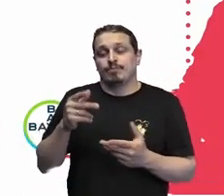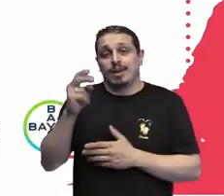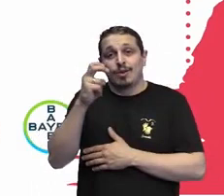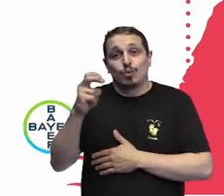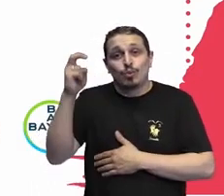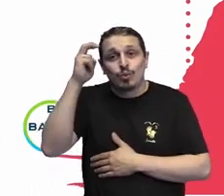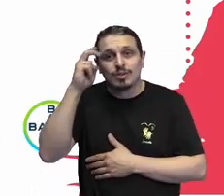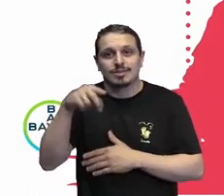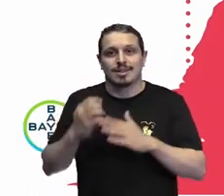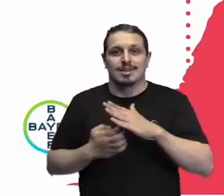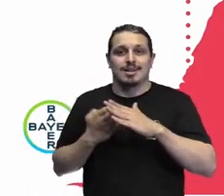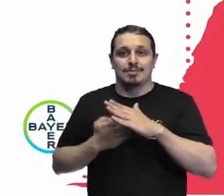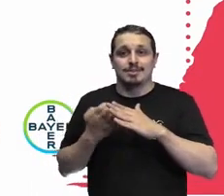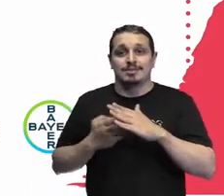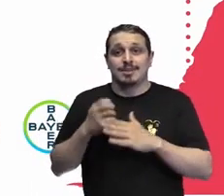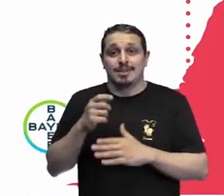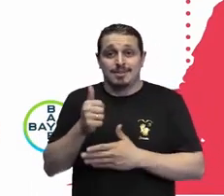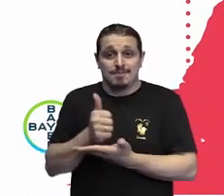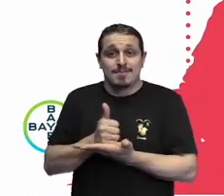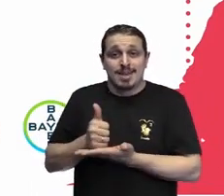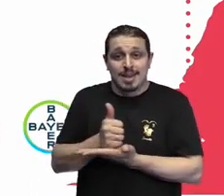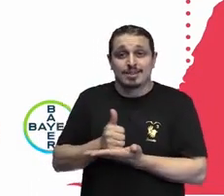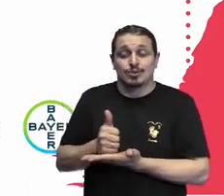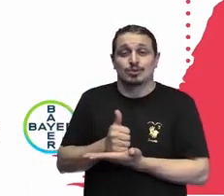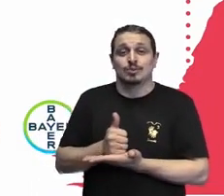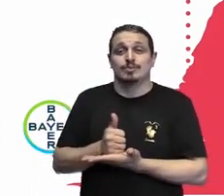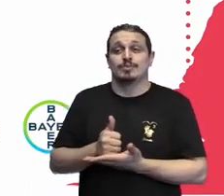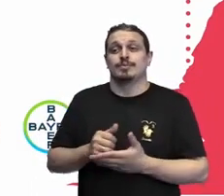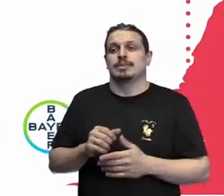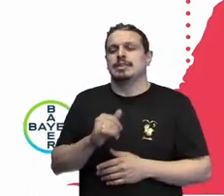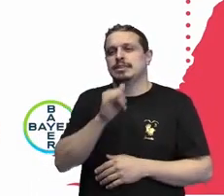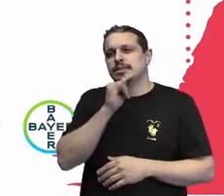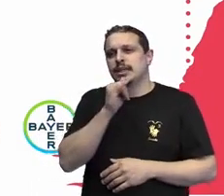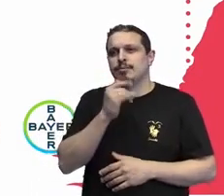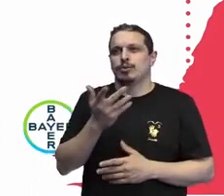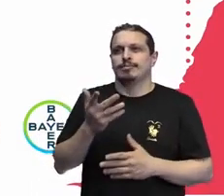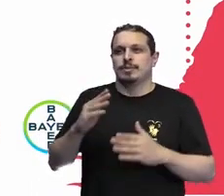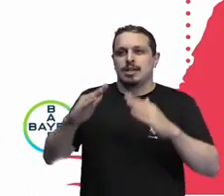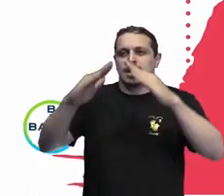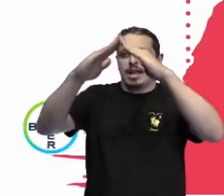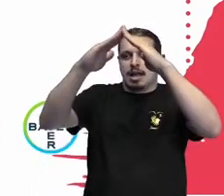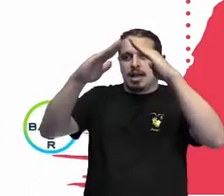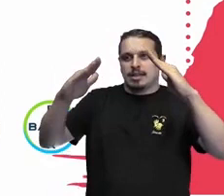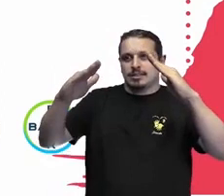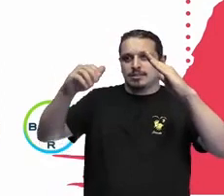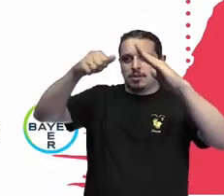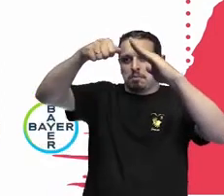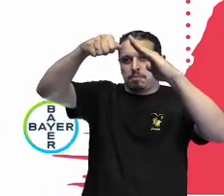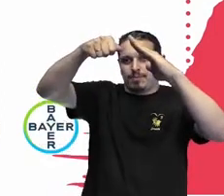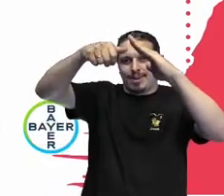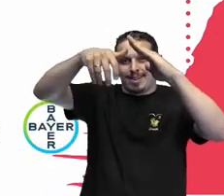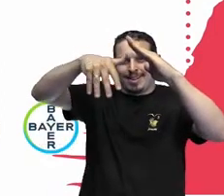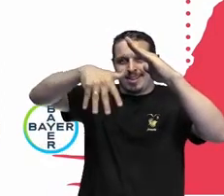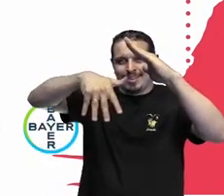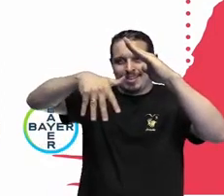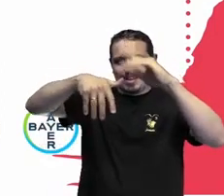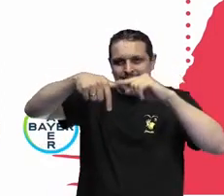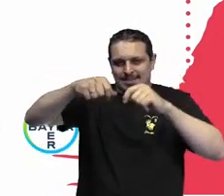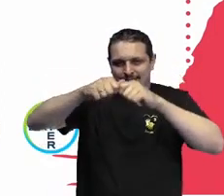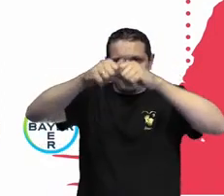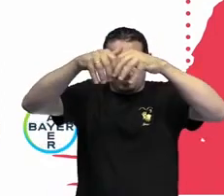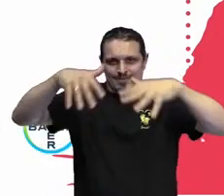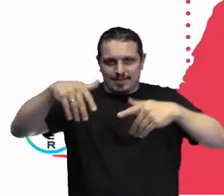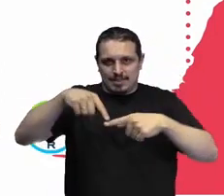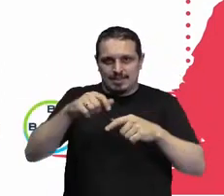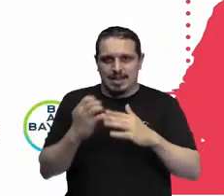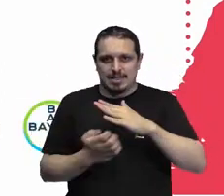daquela pessoa, a especialização, o nível hierárquico, quais empregos, as experiências anteriores que aquela pessoa teve, qual curso e faculdade